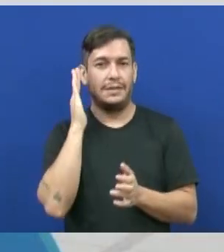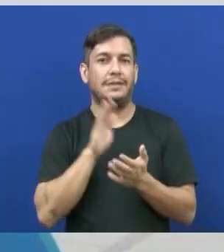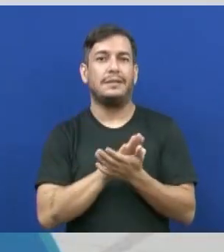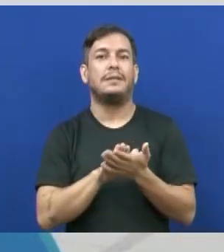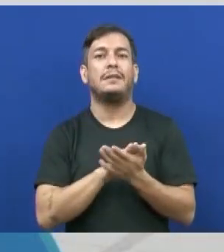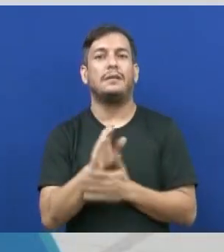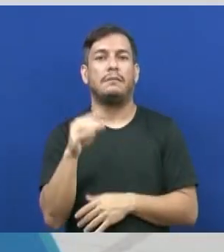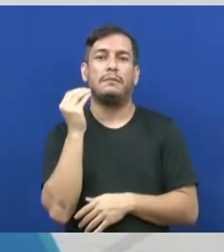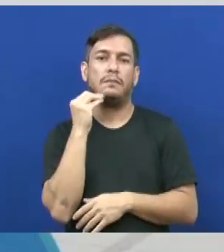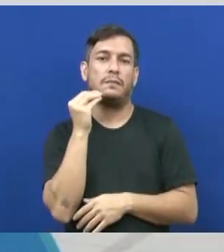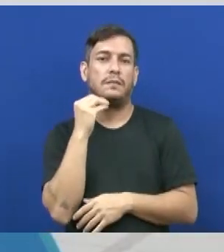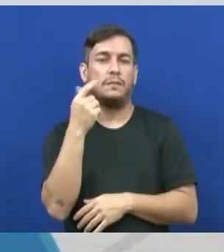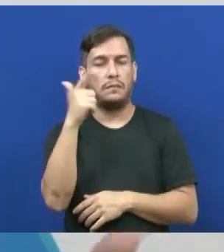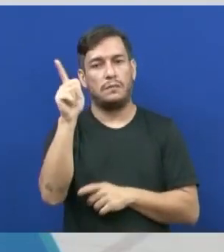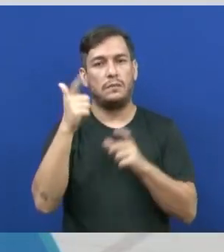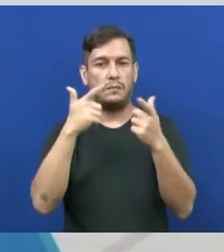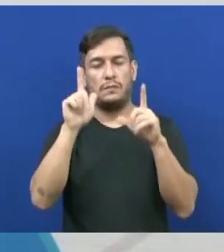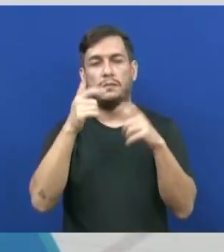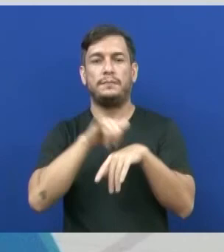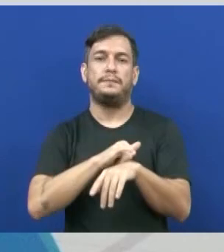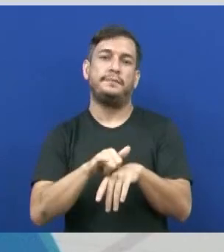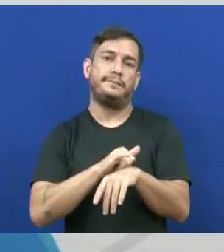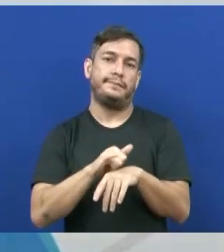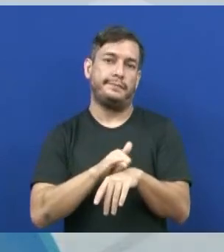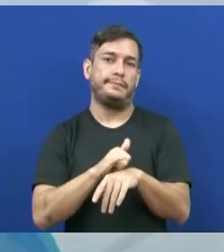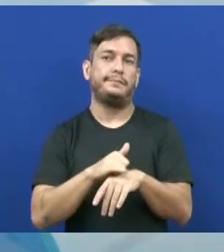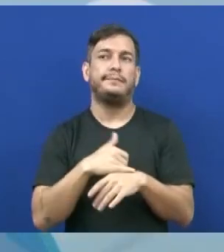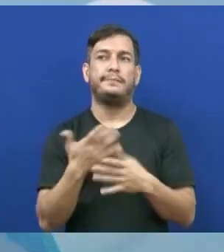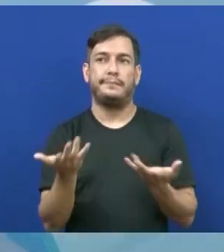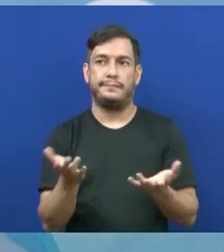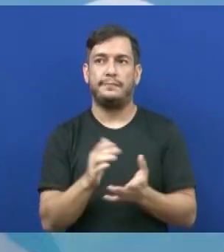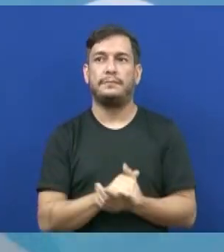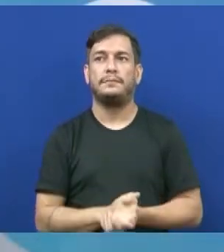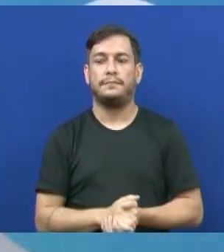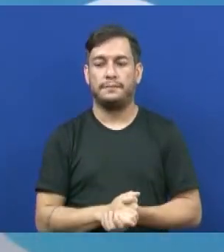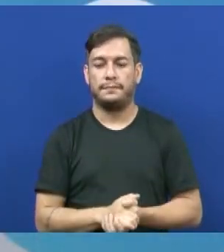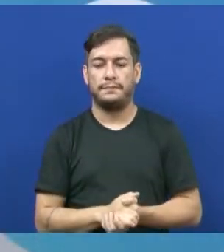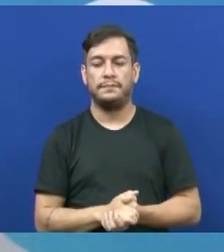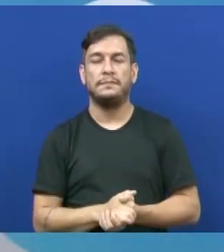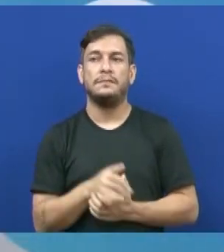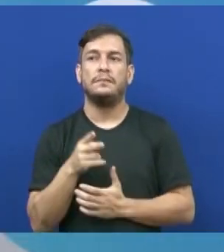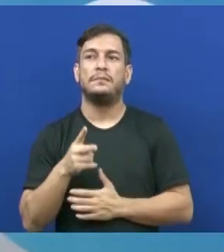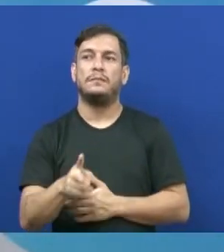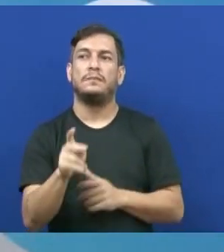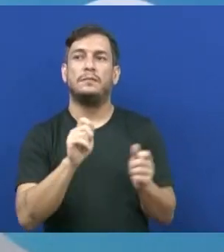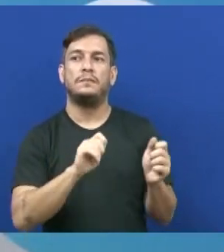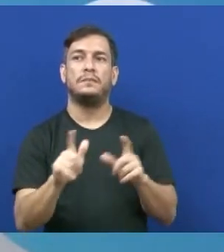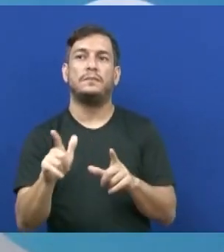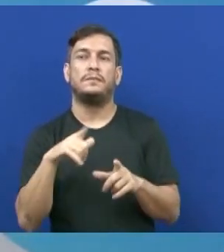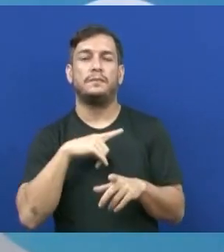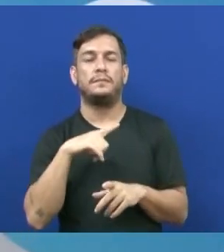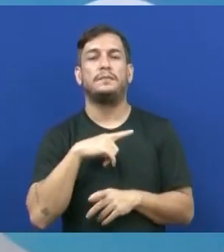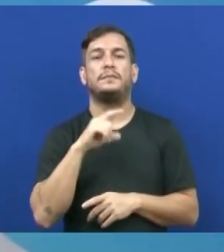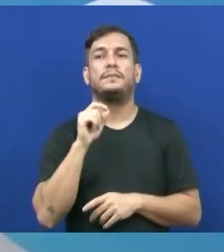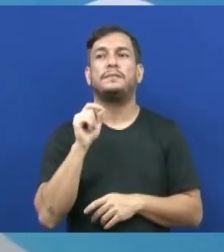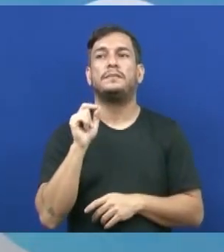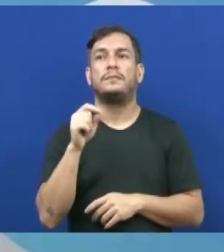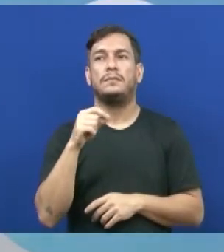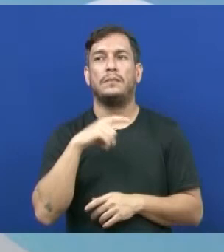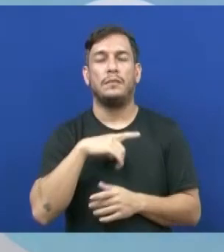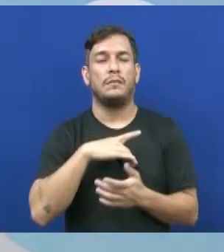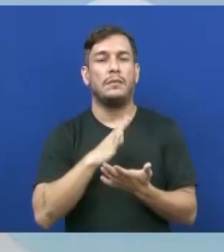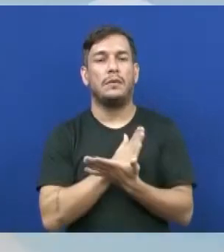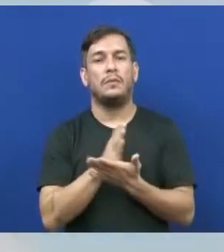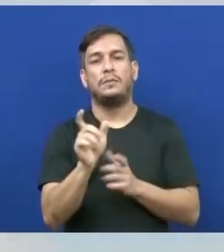é bom você tentar utilizar outras formas para expressar o que você está querendo. Continuando aqui no slide, nós temos assim. Existem